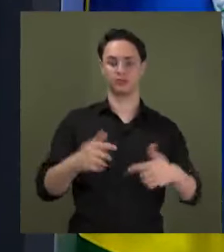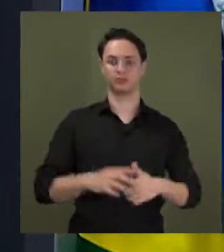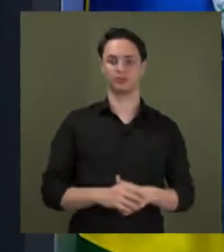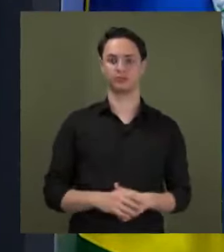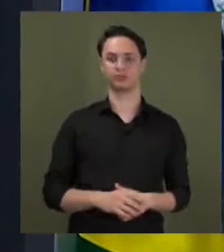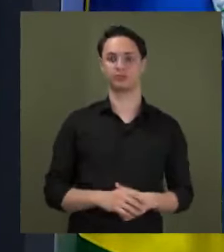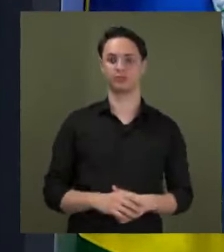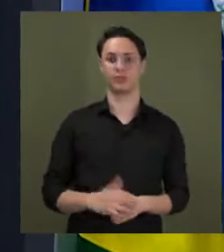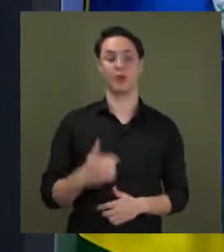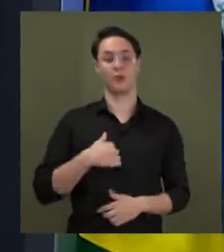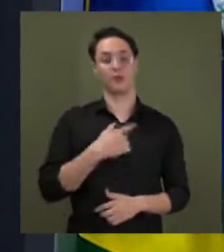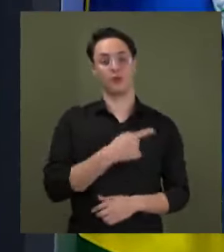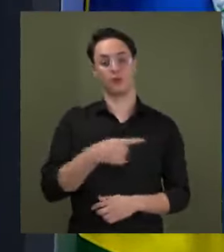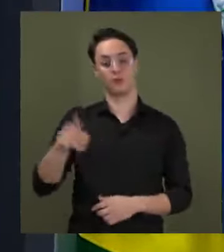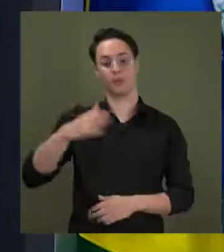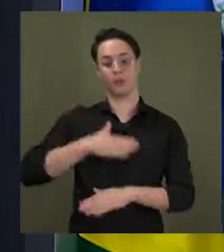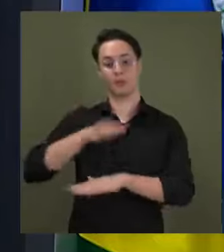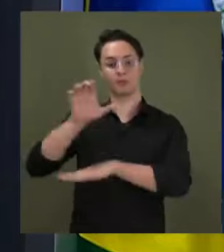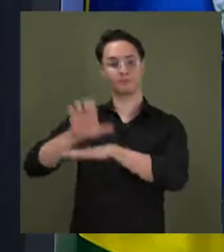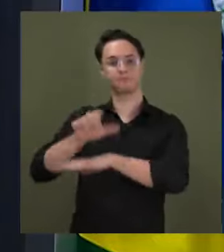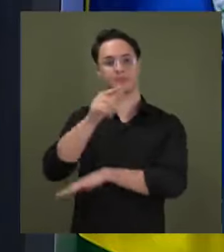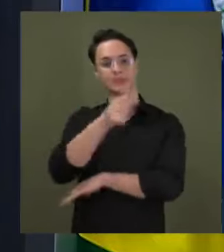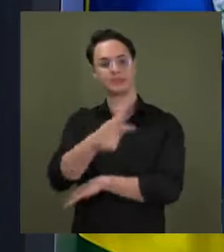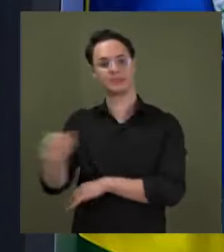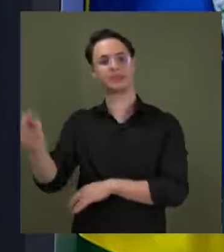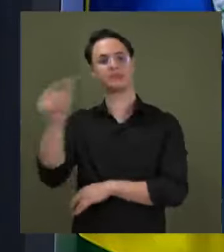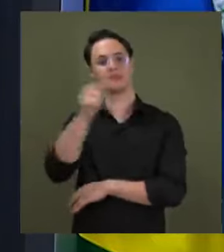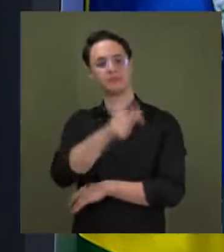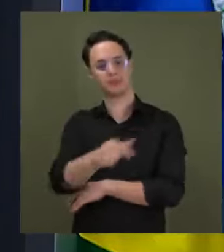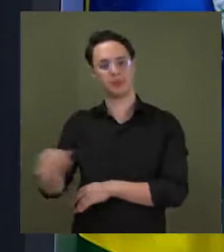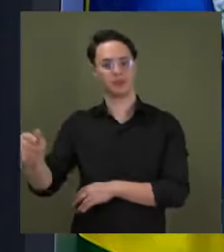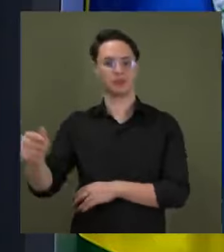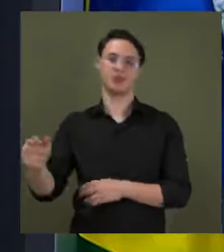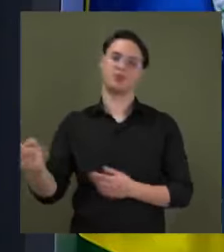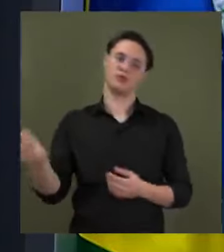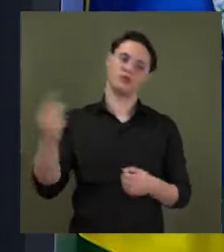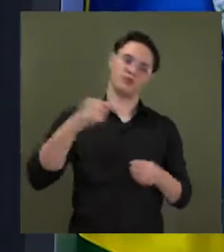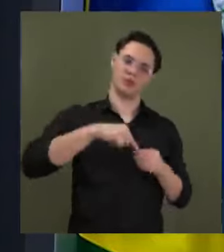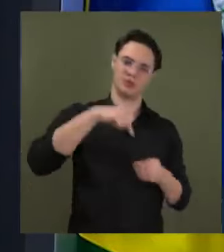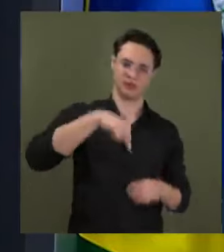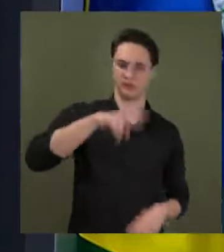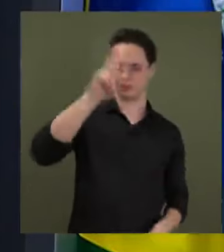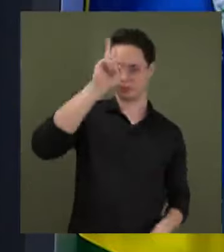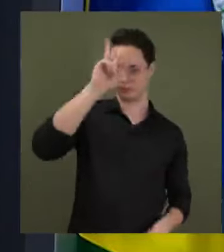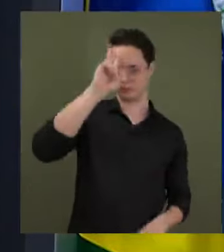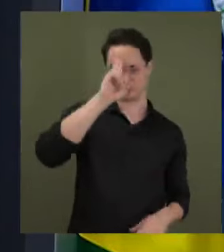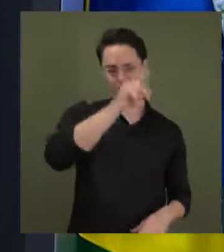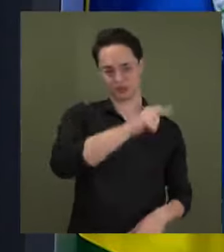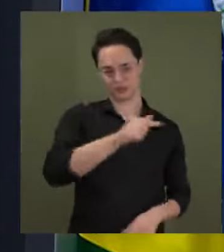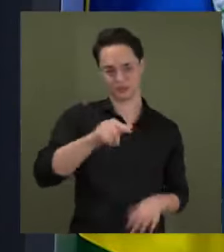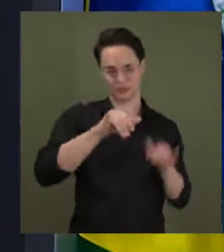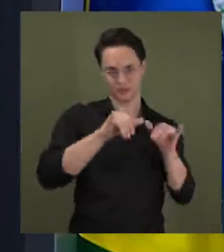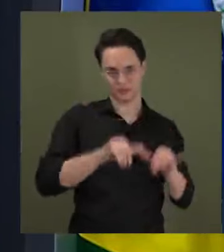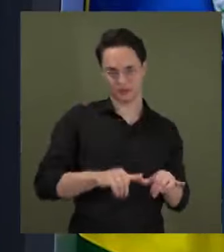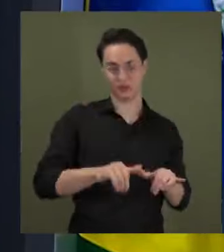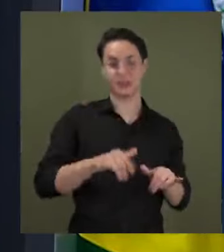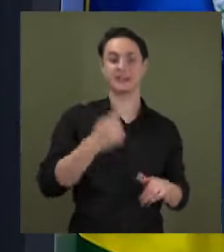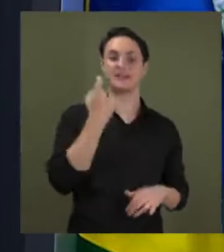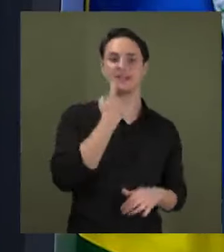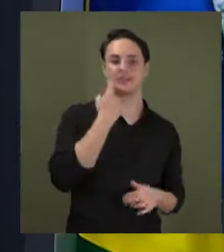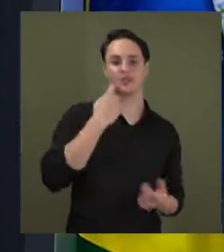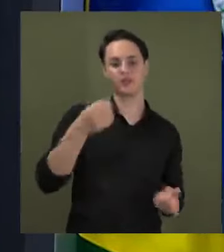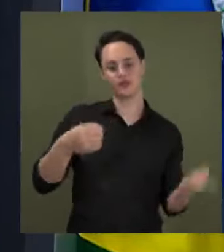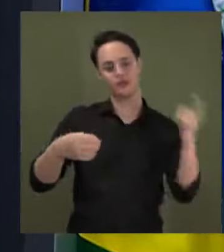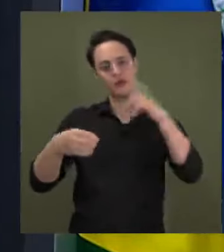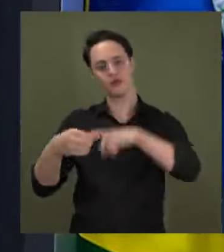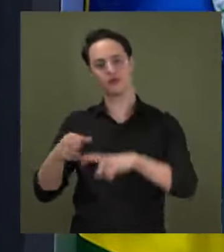Eu vou para o meu estado toda semana. Eu venho à segunda-feira, fico aqui durante a semana e, na sexta-feira, eu